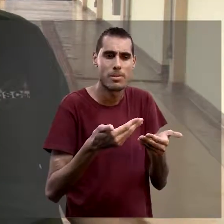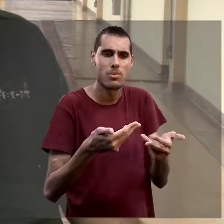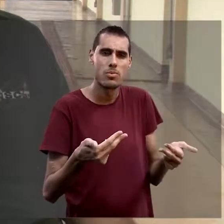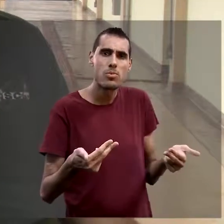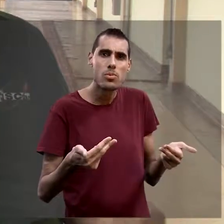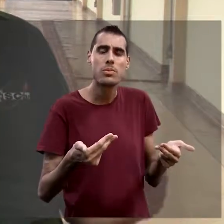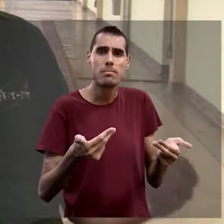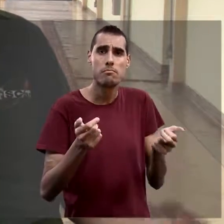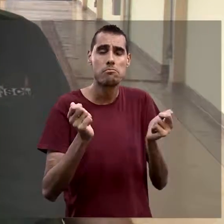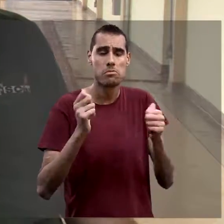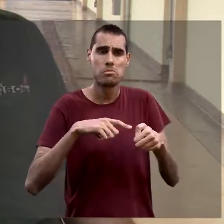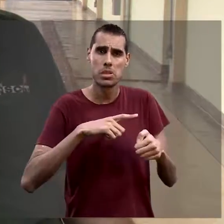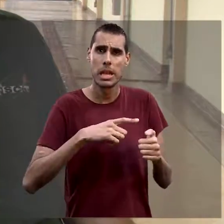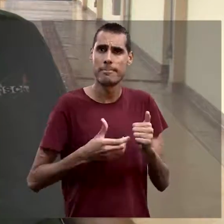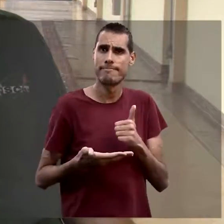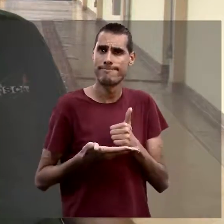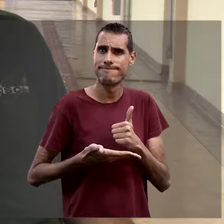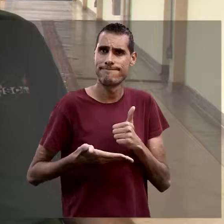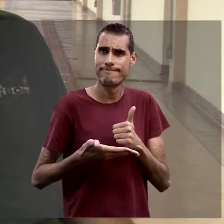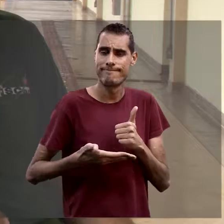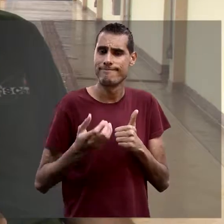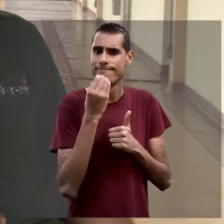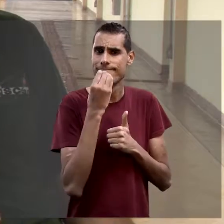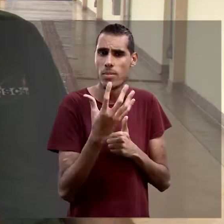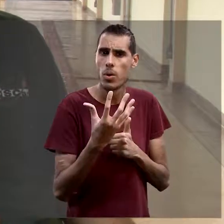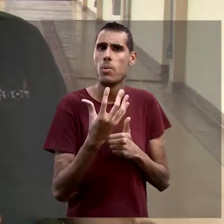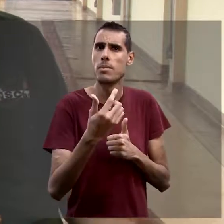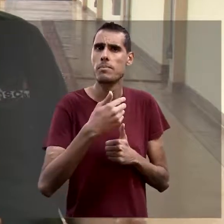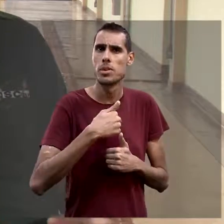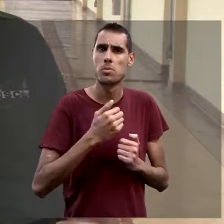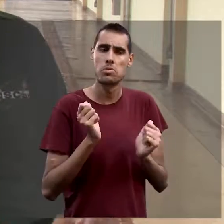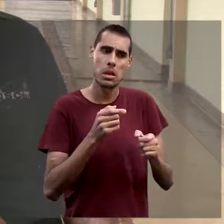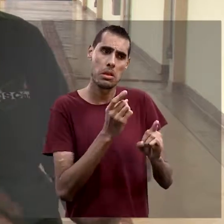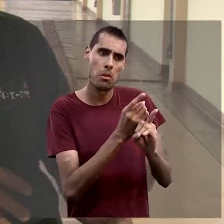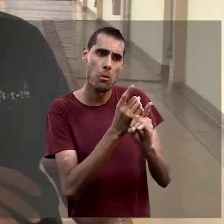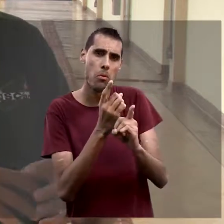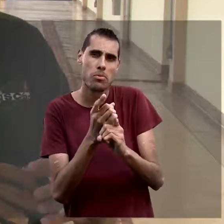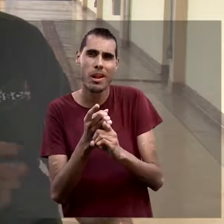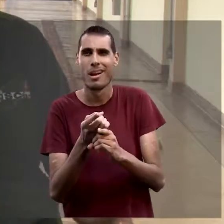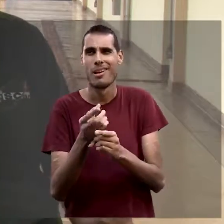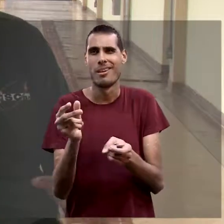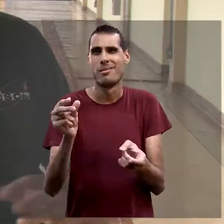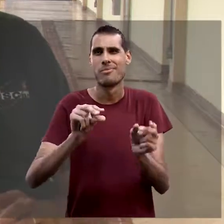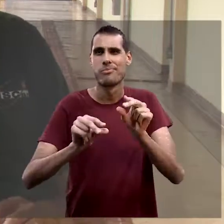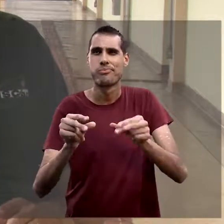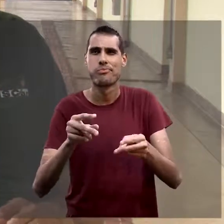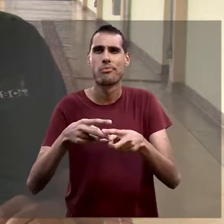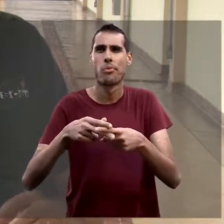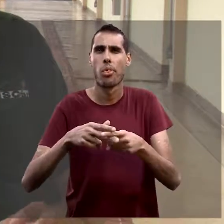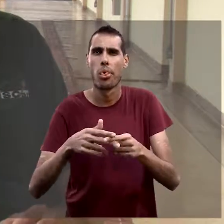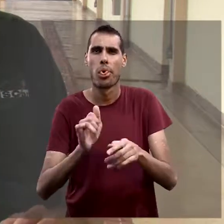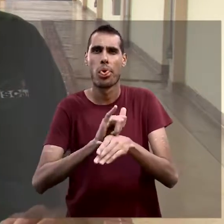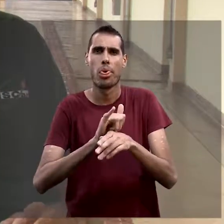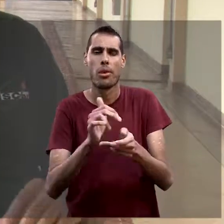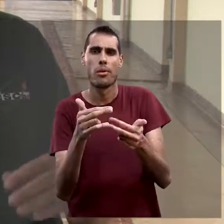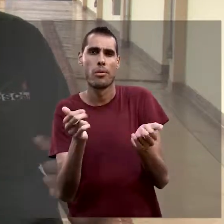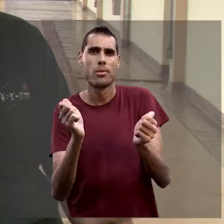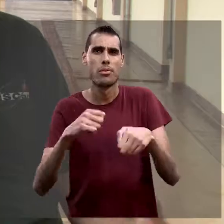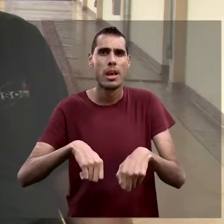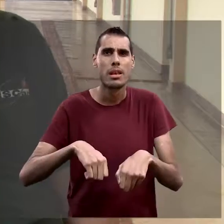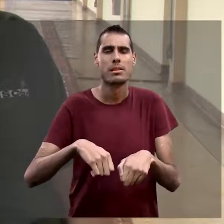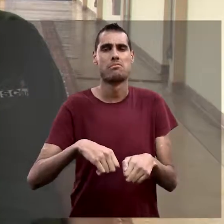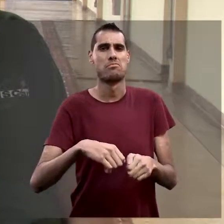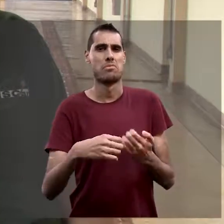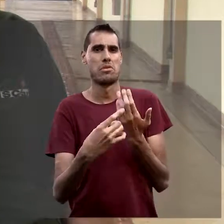de alimentos também vai ter uma base do que vai encontrar nos laboratórios em geral, equipamentos básicos para